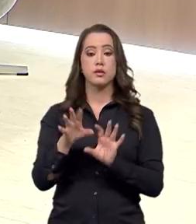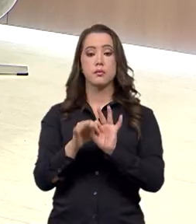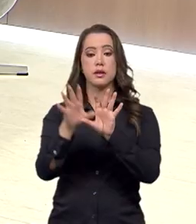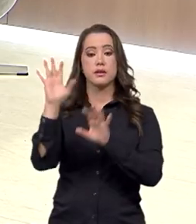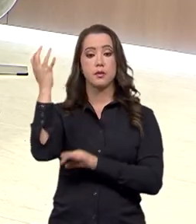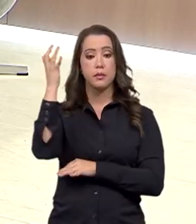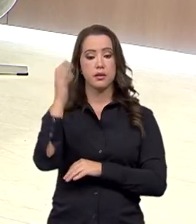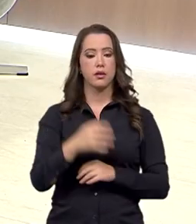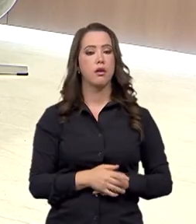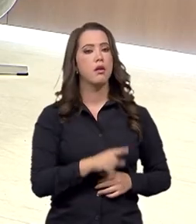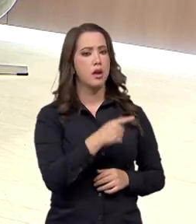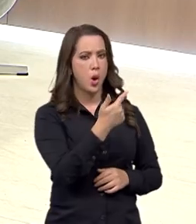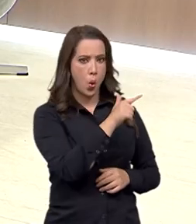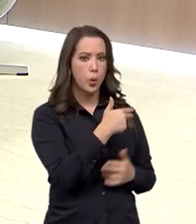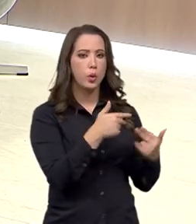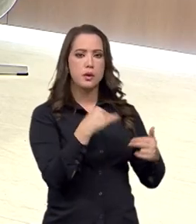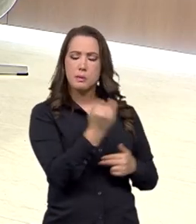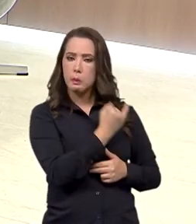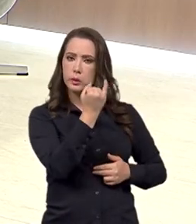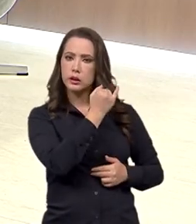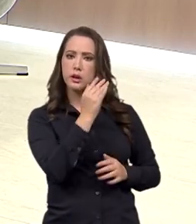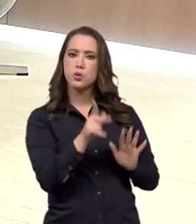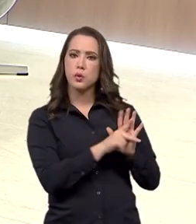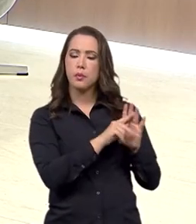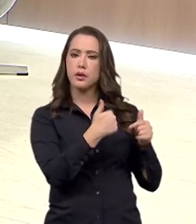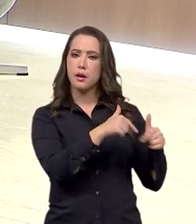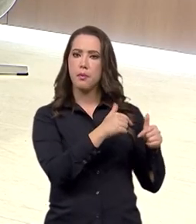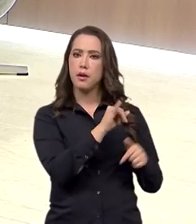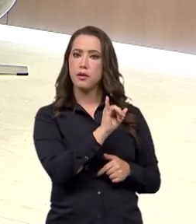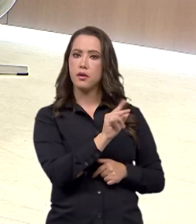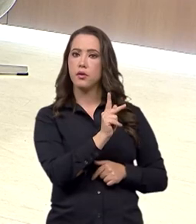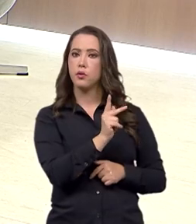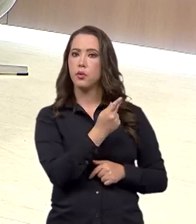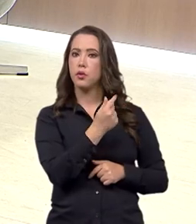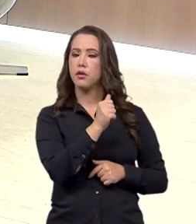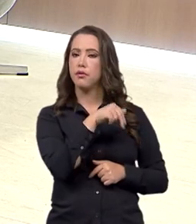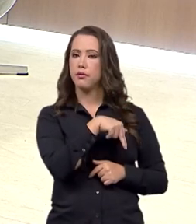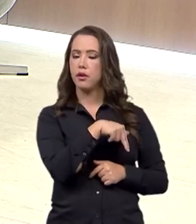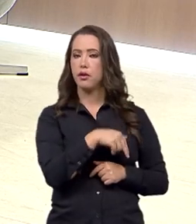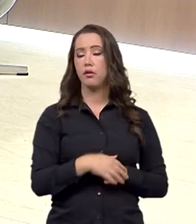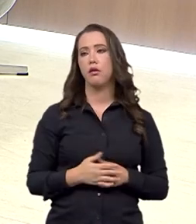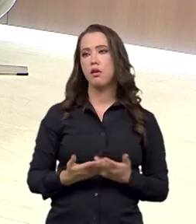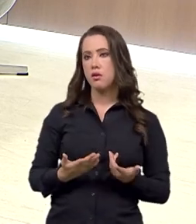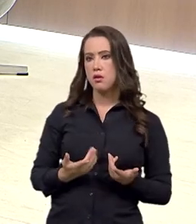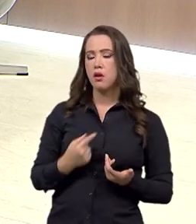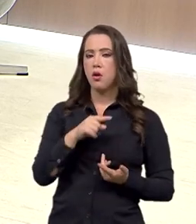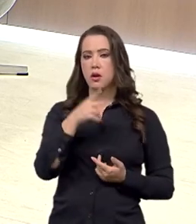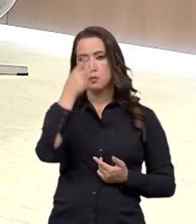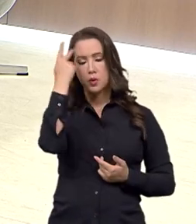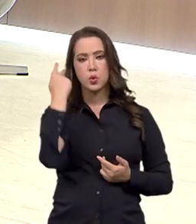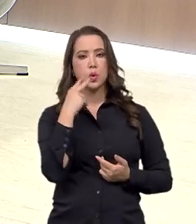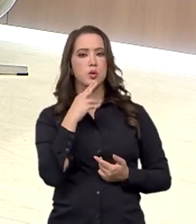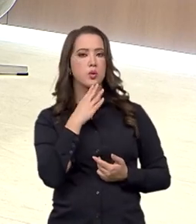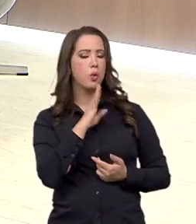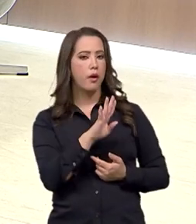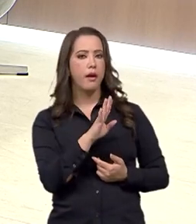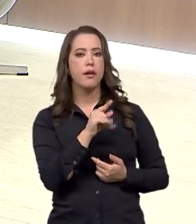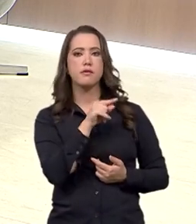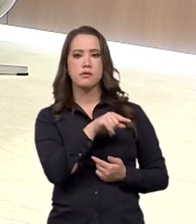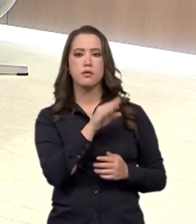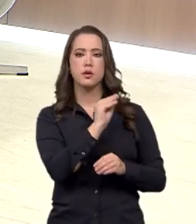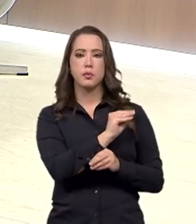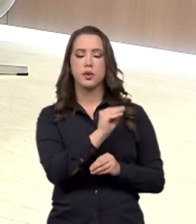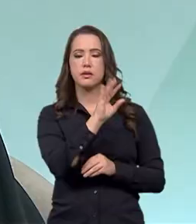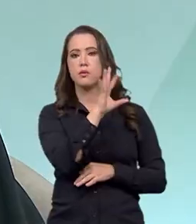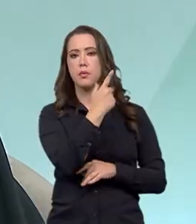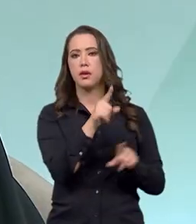uma outra missão interessante que as pessoas não conhecem, Sim, sim. Ou não tanto quanto a preservação do patrimônio, que é uma coisa mais óbvia quando você pensa